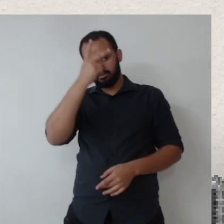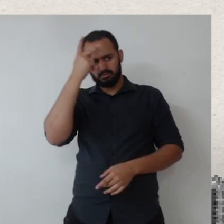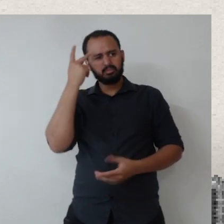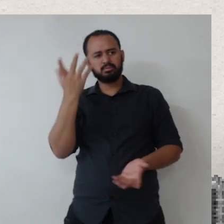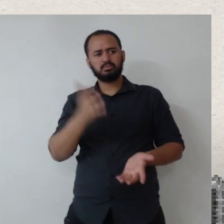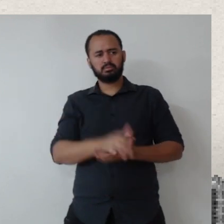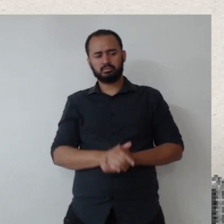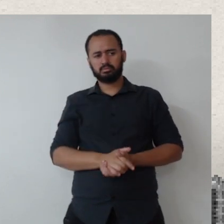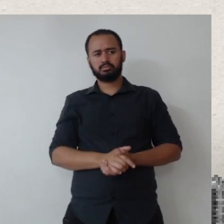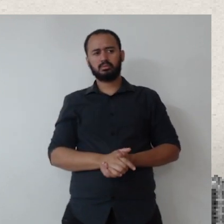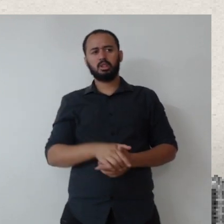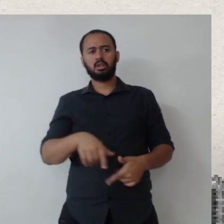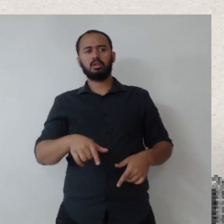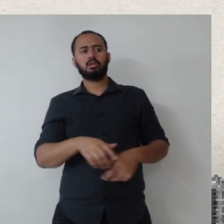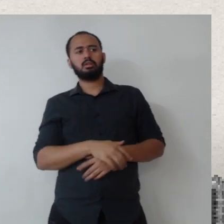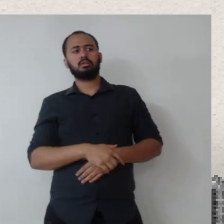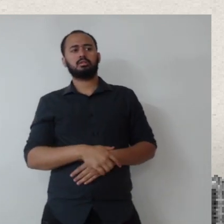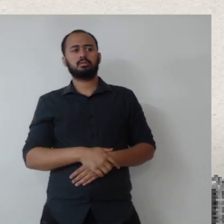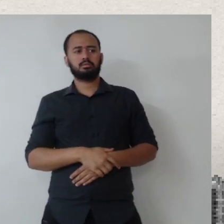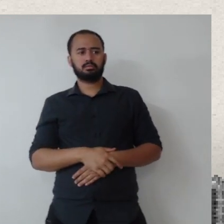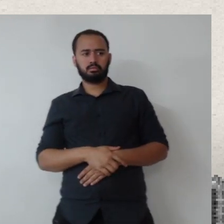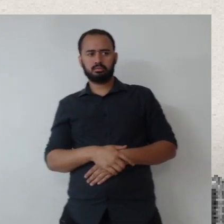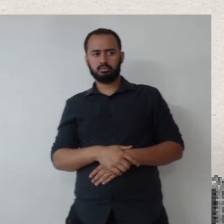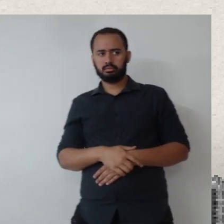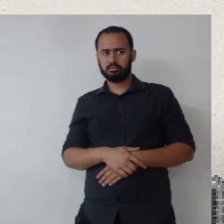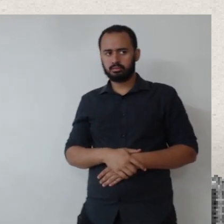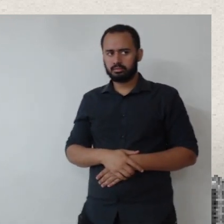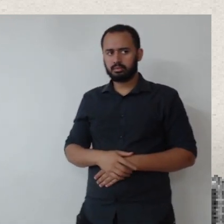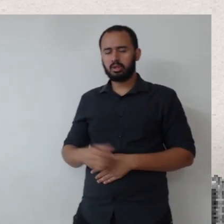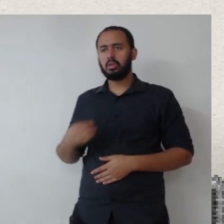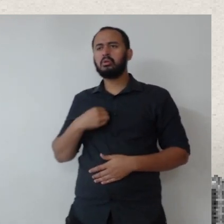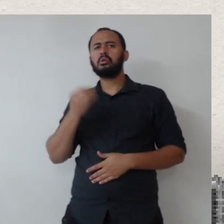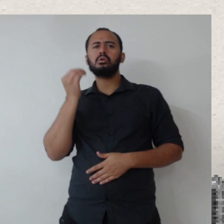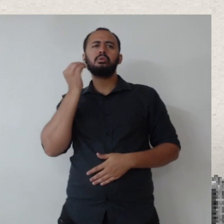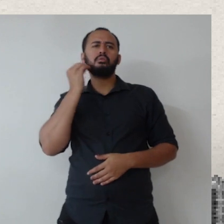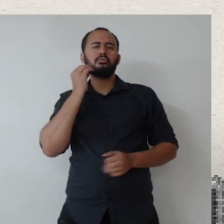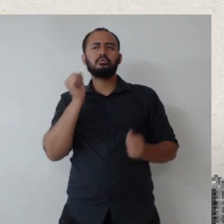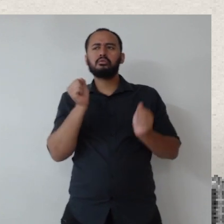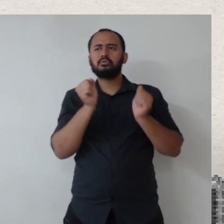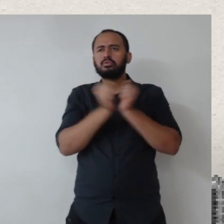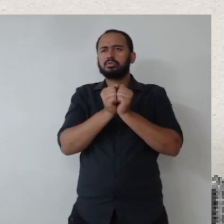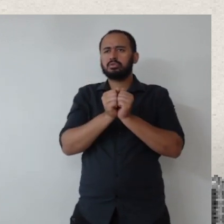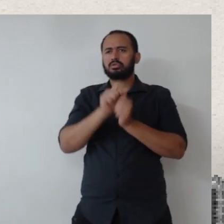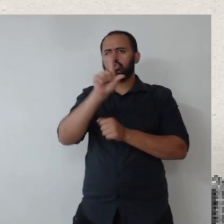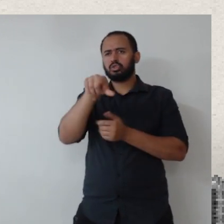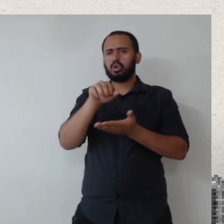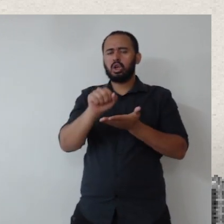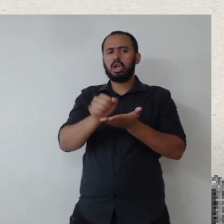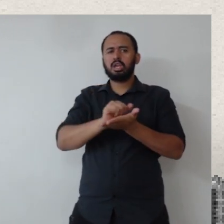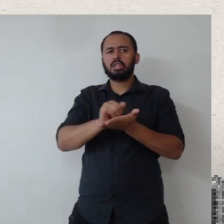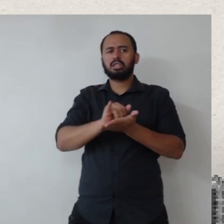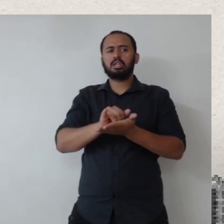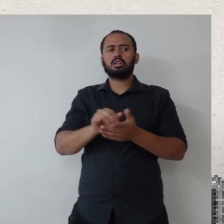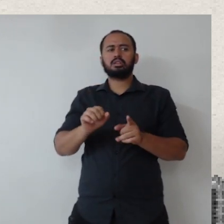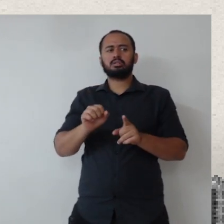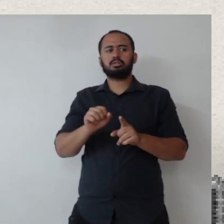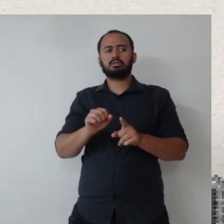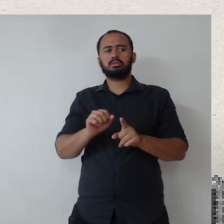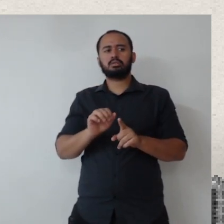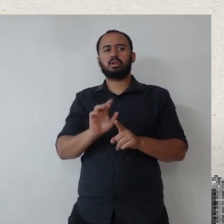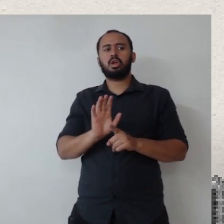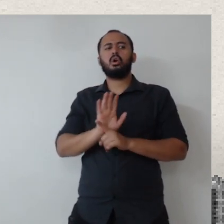pessoas na rua. E eu tentei fazer uma parceria com a Secretaria de Assistência Social.